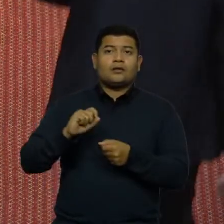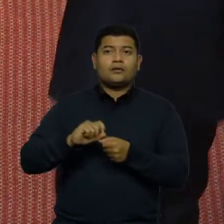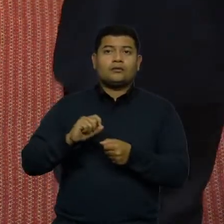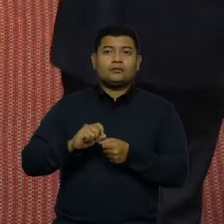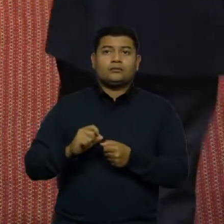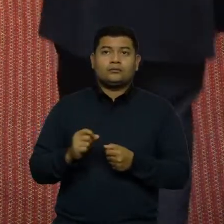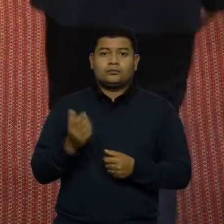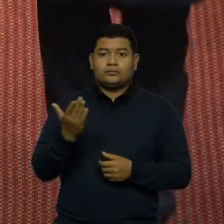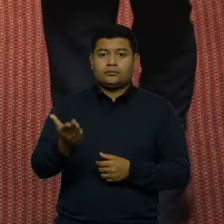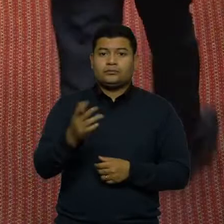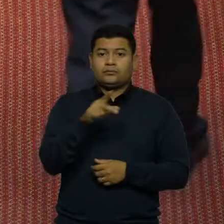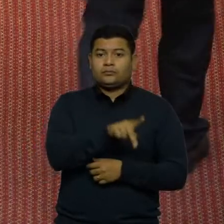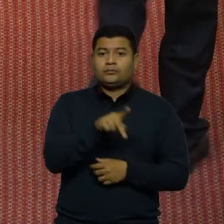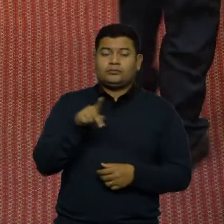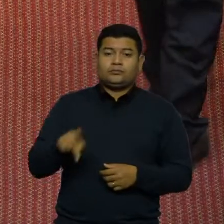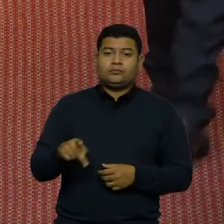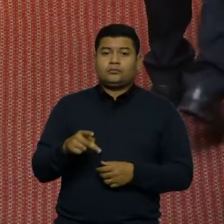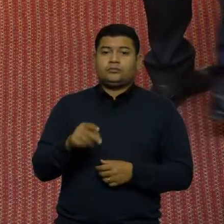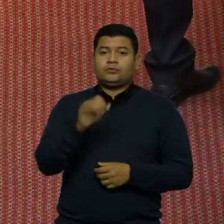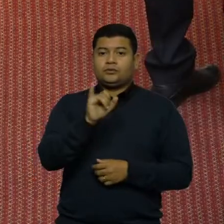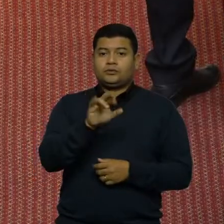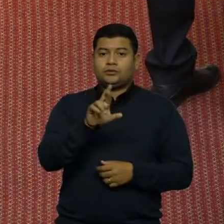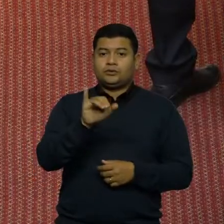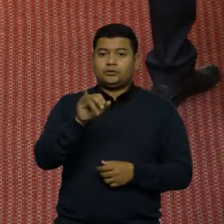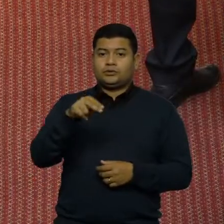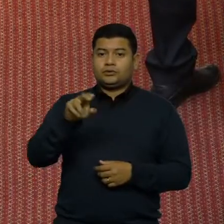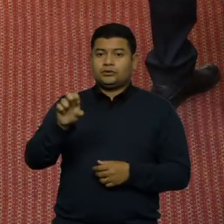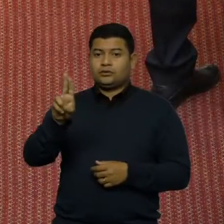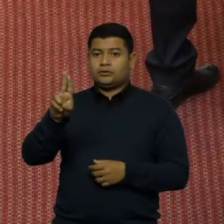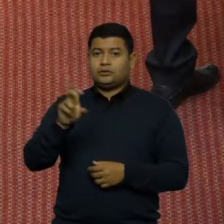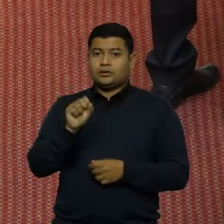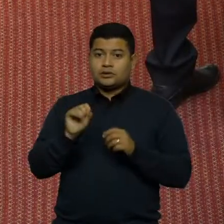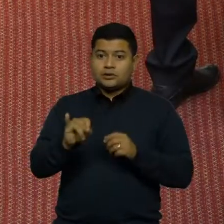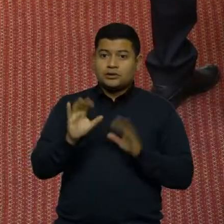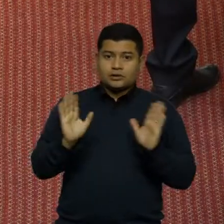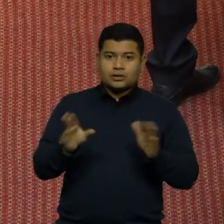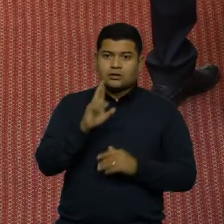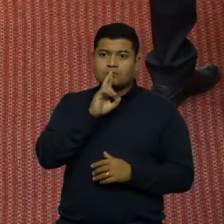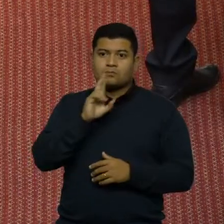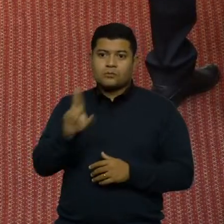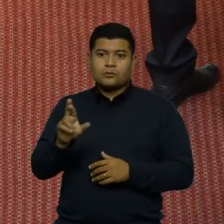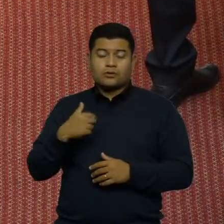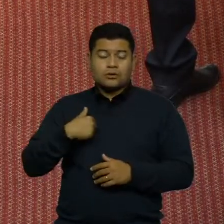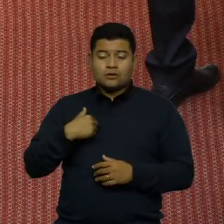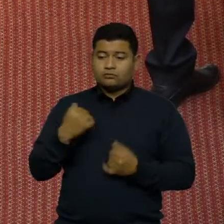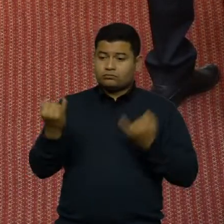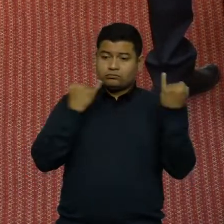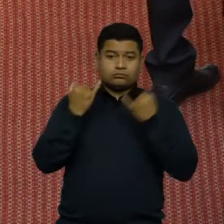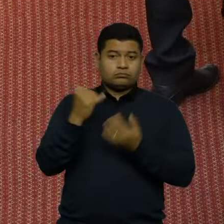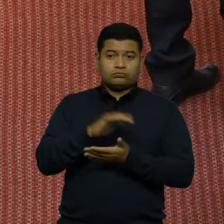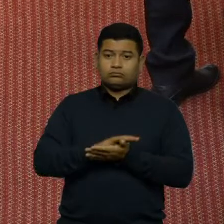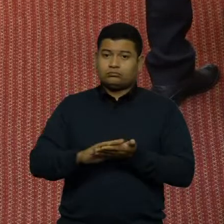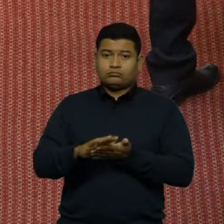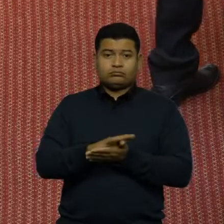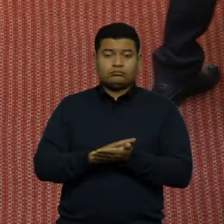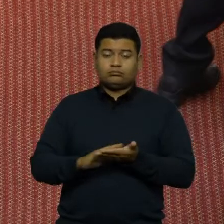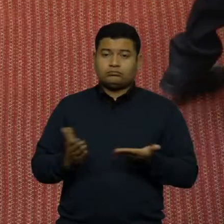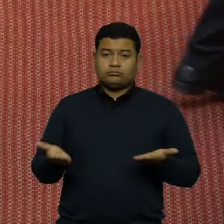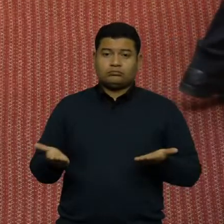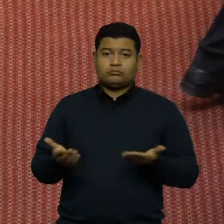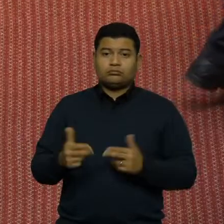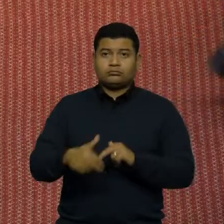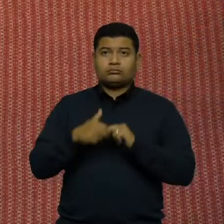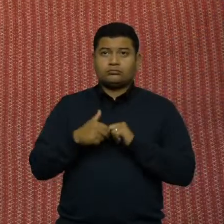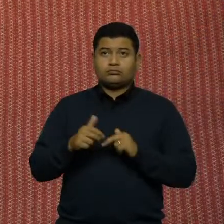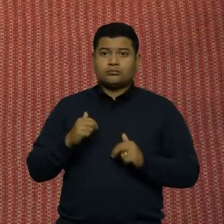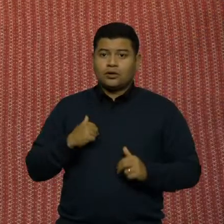ao professor Irineu se foram respondidos ou não. Eu não tenho essa informação. Então, por isso, eu até me